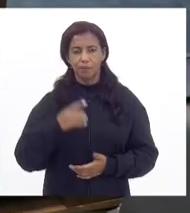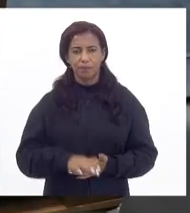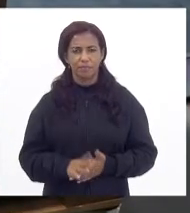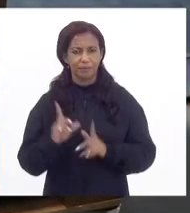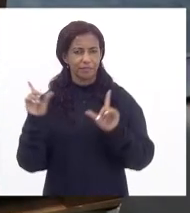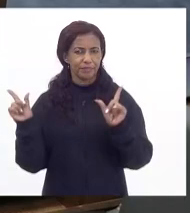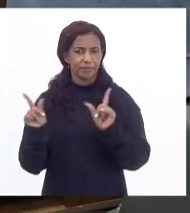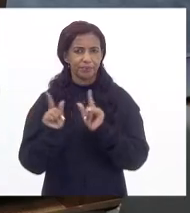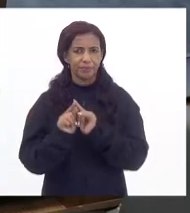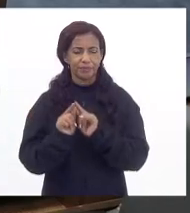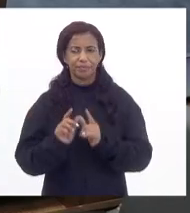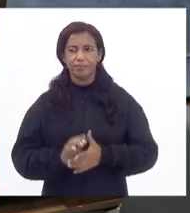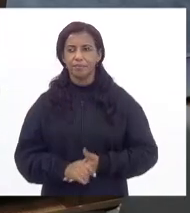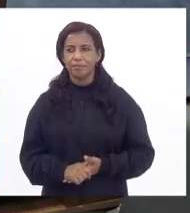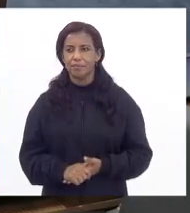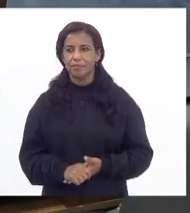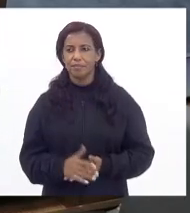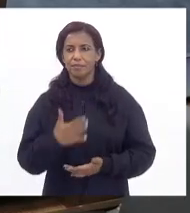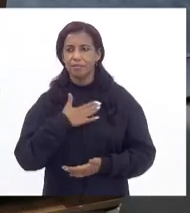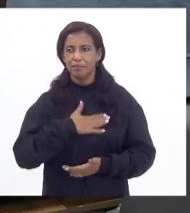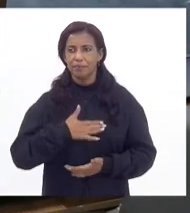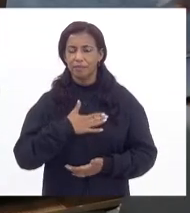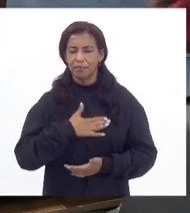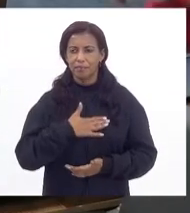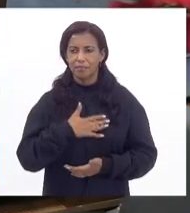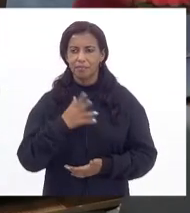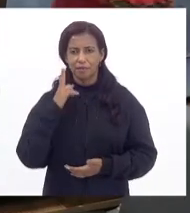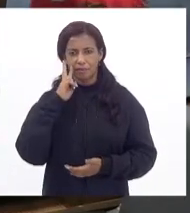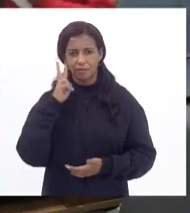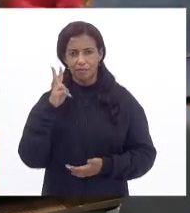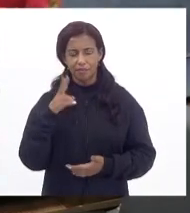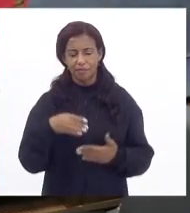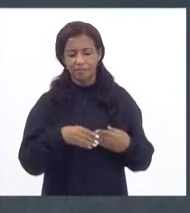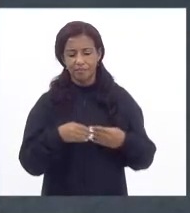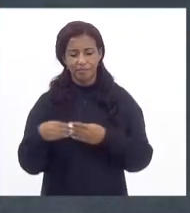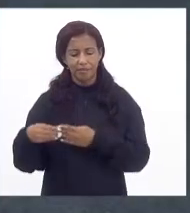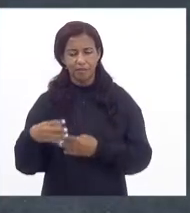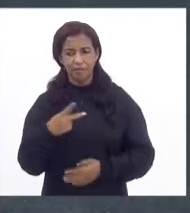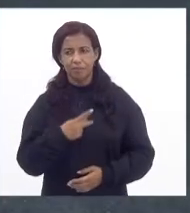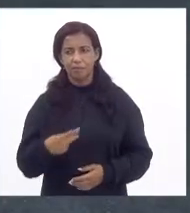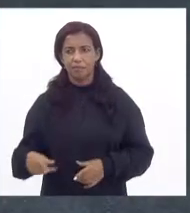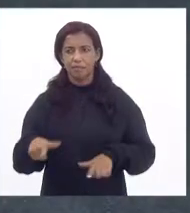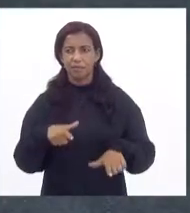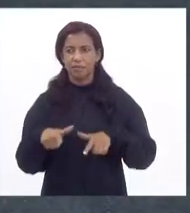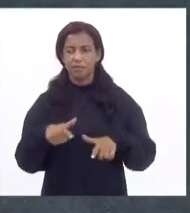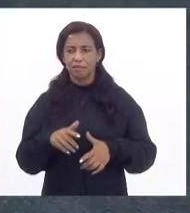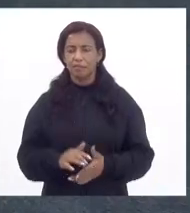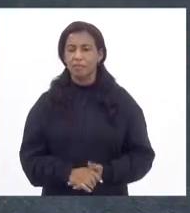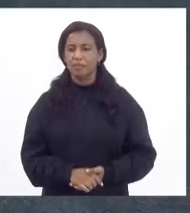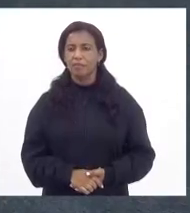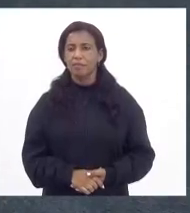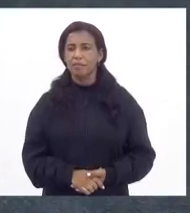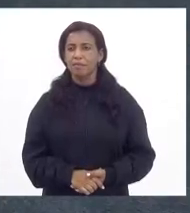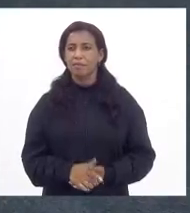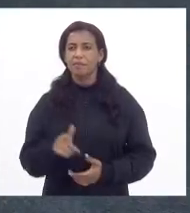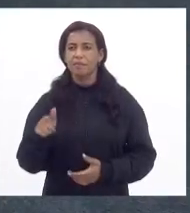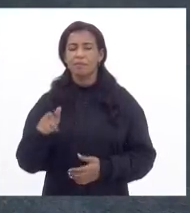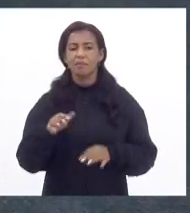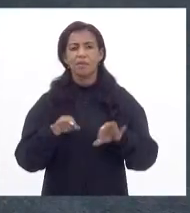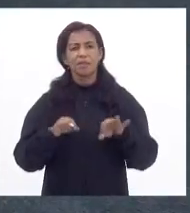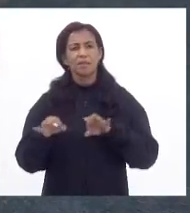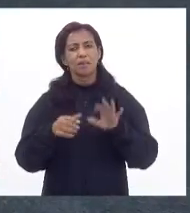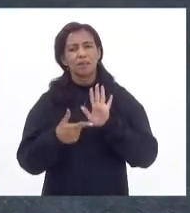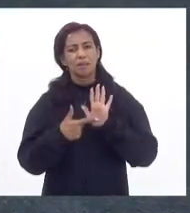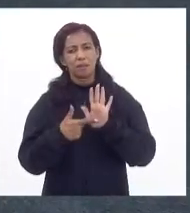Brevemente, deputada Marta Rocha, é um prazer muito grande vê-la conduzindo como presidenta dos trabalhos aqui na nossa casa. Esse projeto que foi